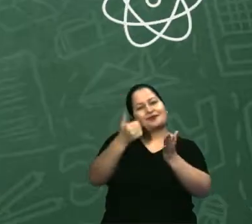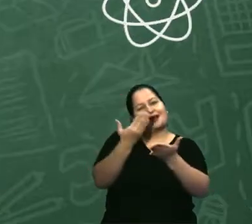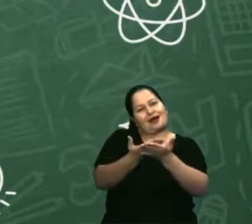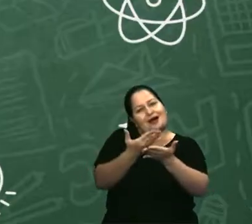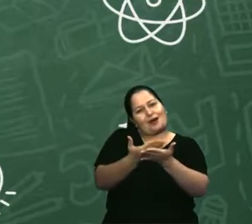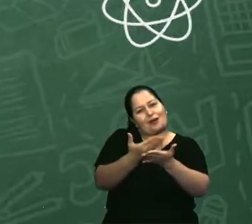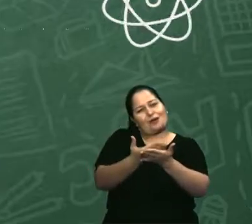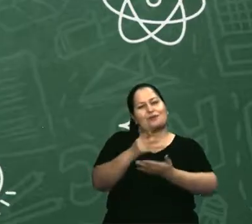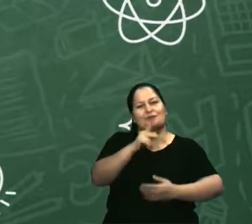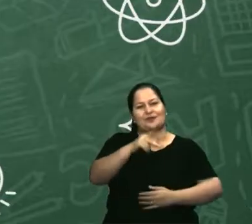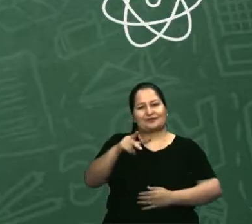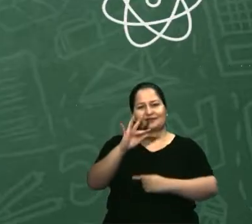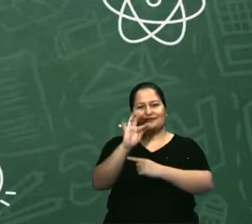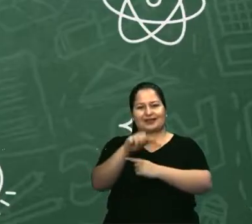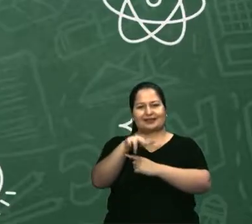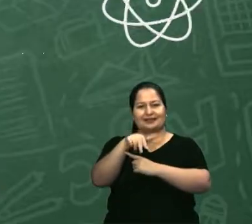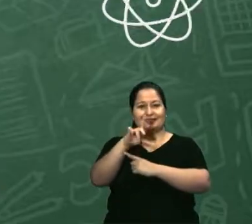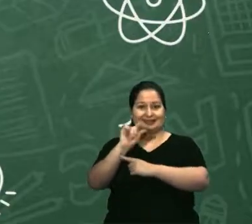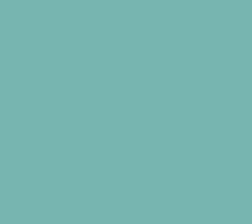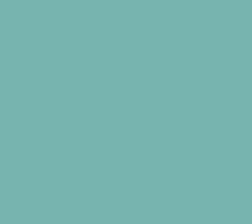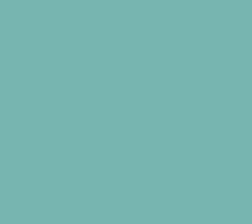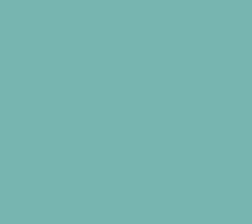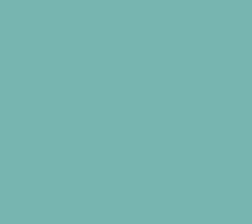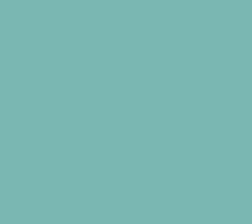Chega mais professora Fernanda Cerbeto.